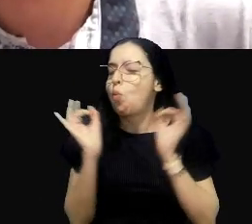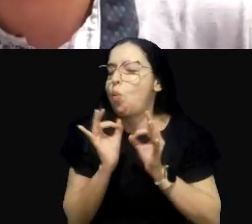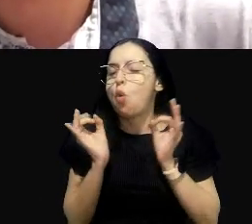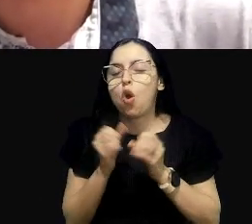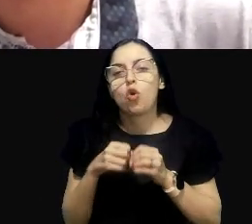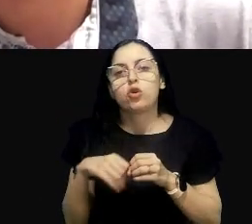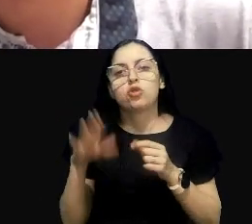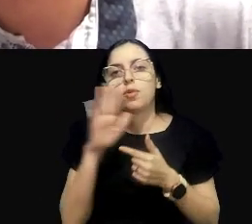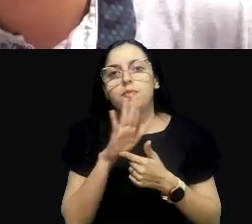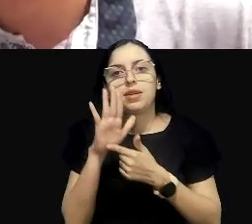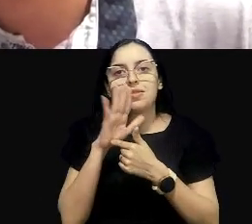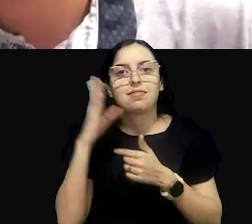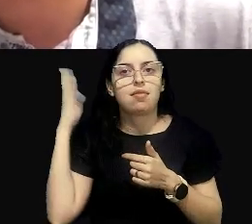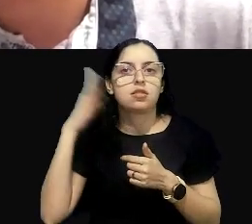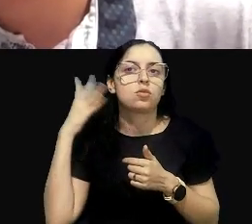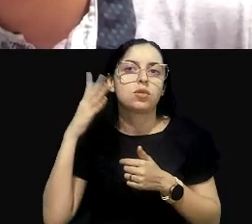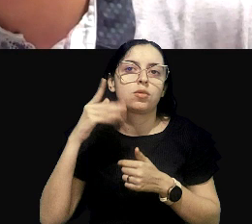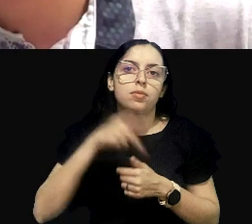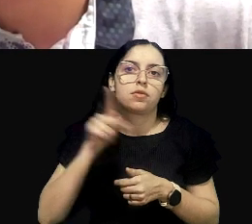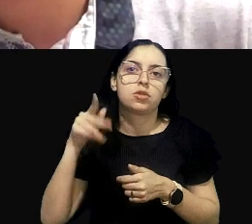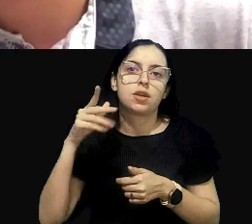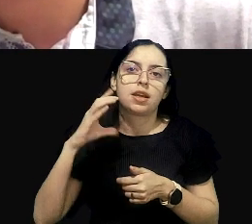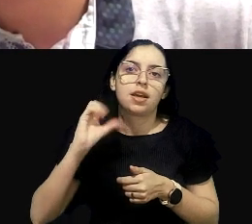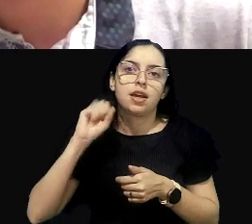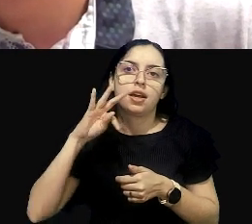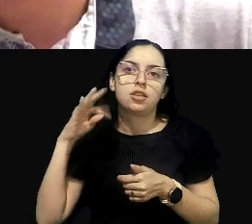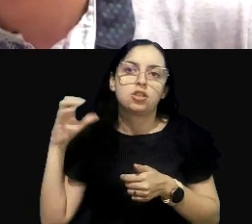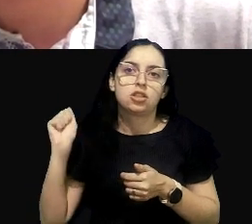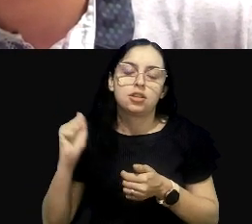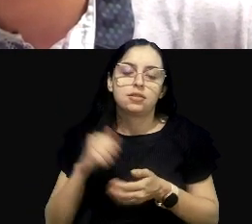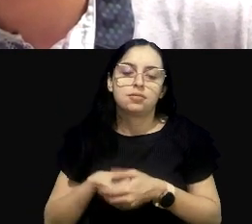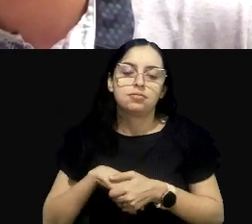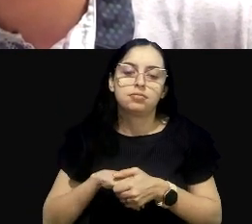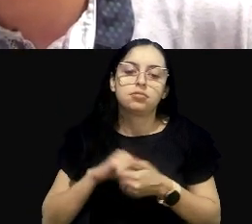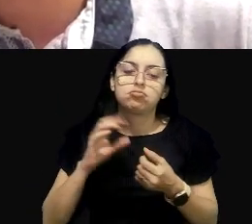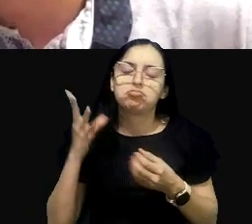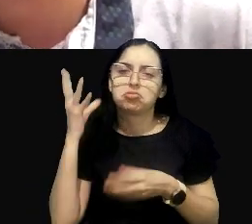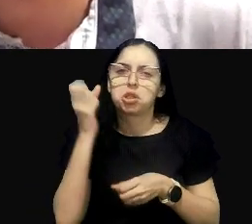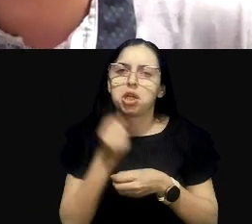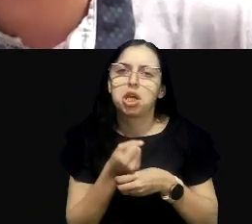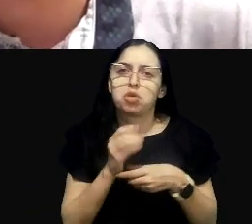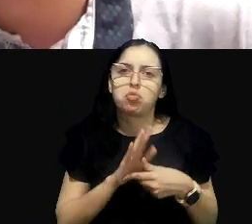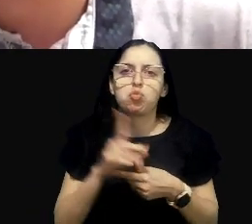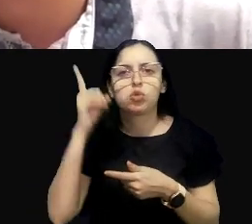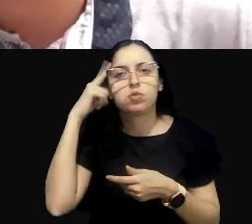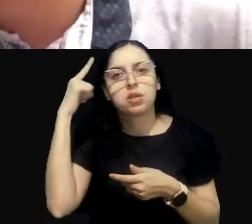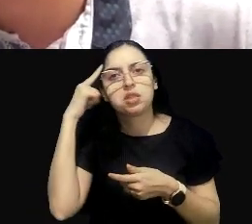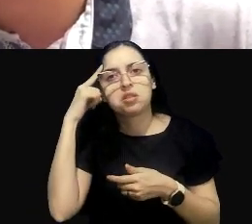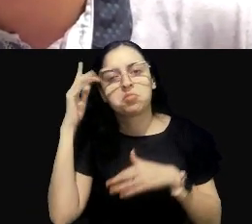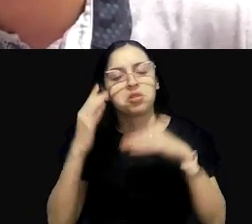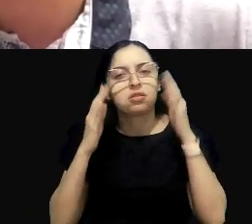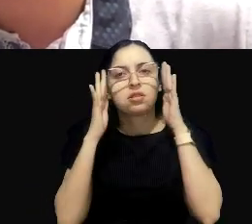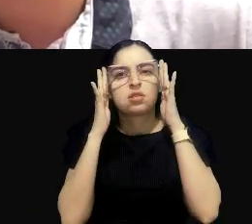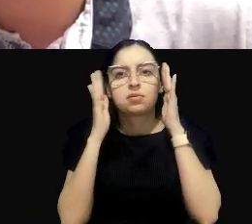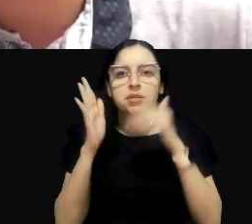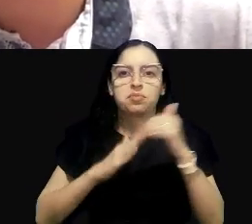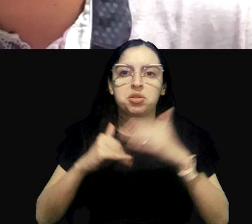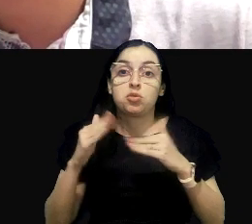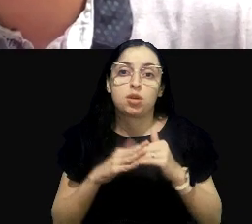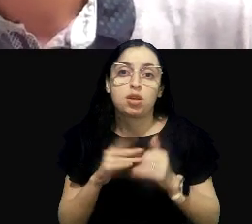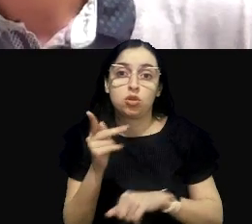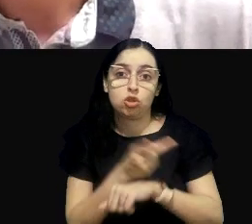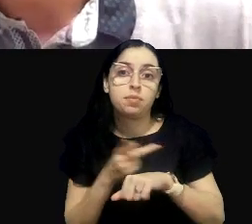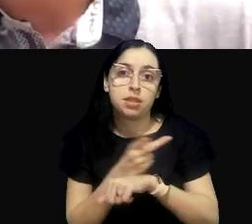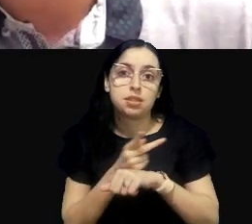professora Kátia acabou de fazer, eu trago aqui para vocês algumas reflexões mesmo. A minha área de pesquisa, a área de